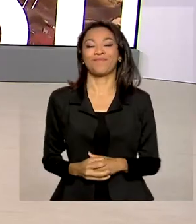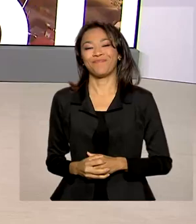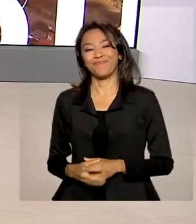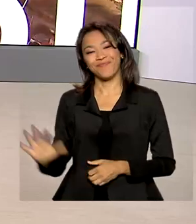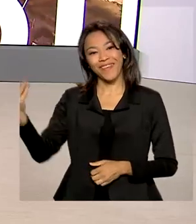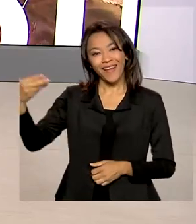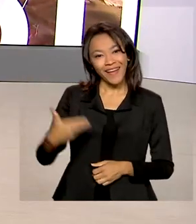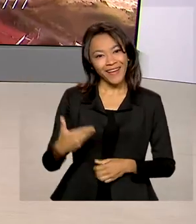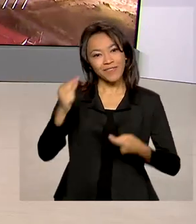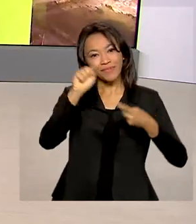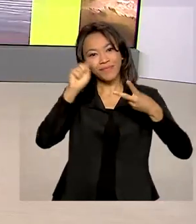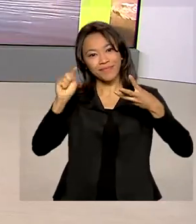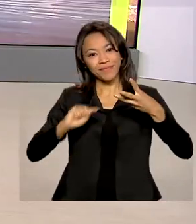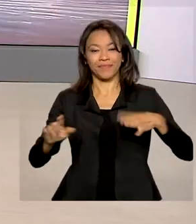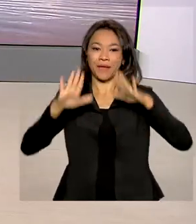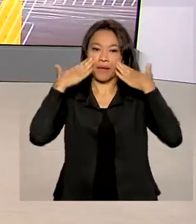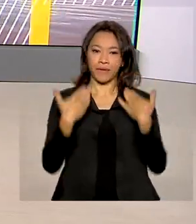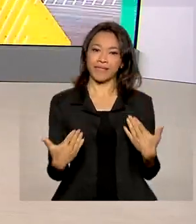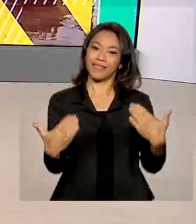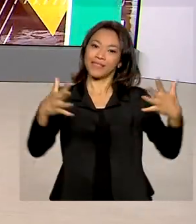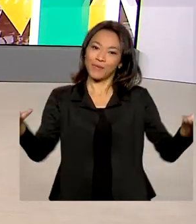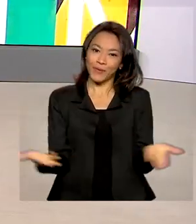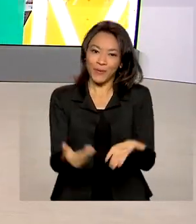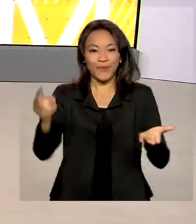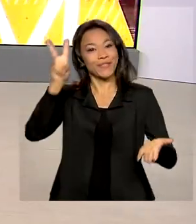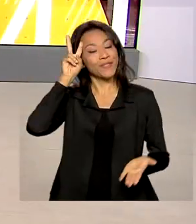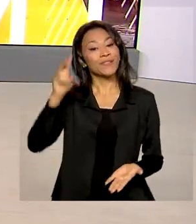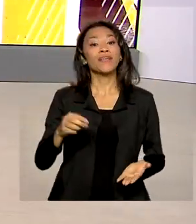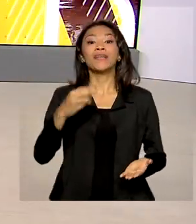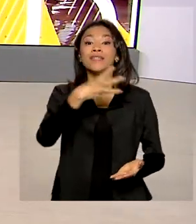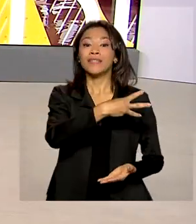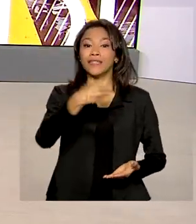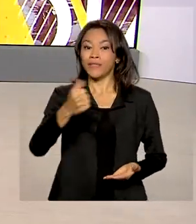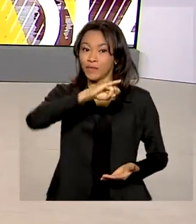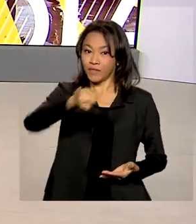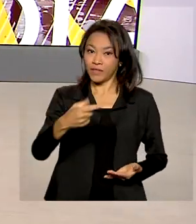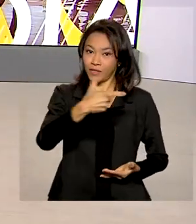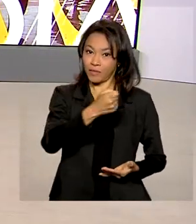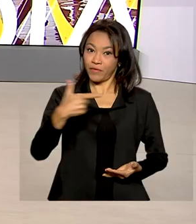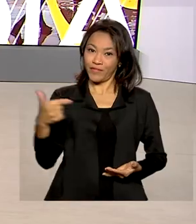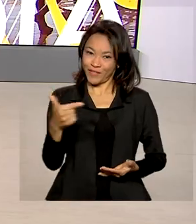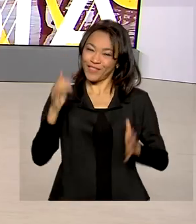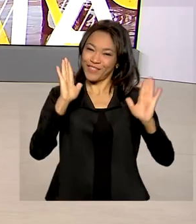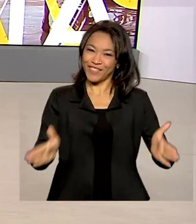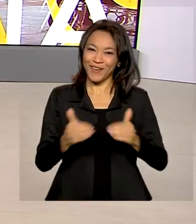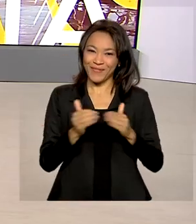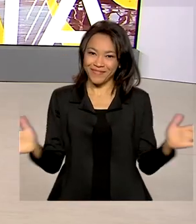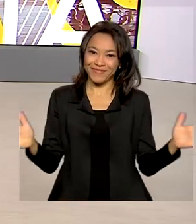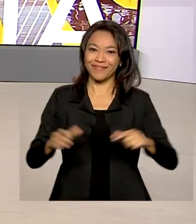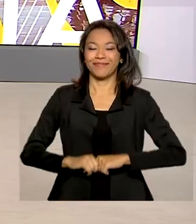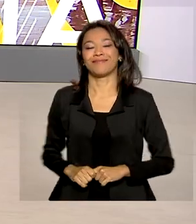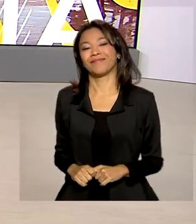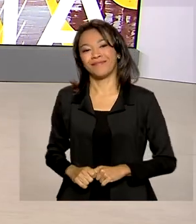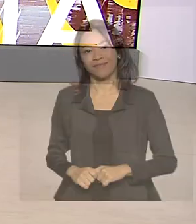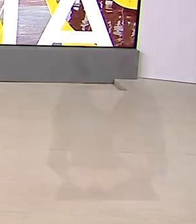Esses são os destaques da edição desta segunda-feira, 31 de janeiro de 2022, que já está no ar.